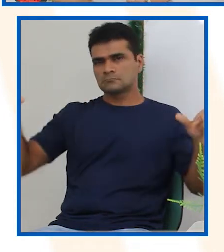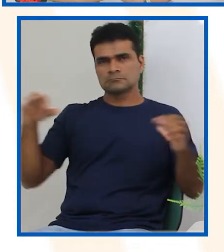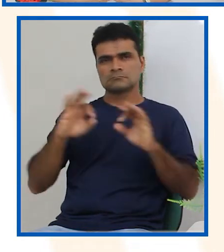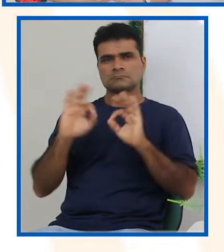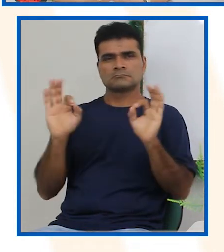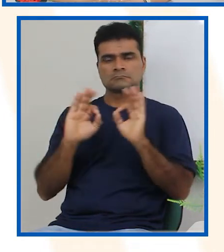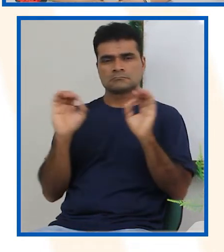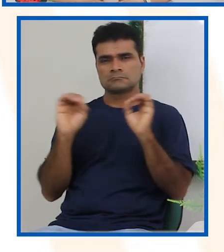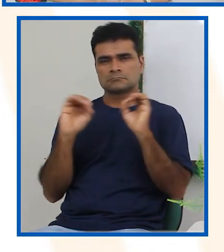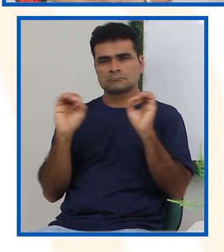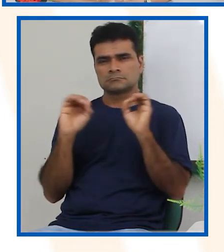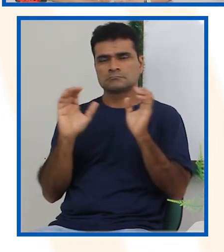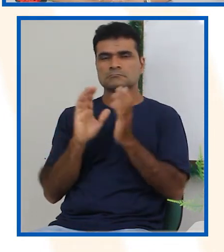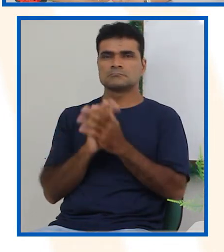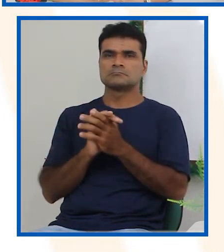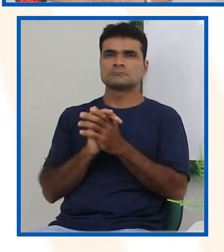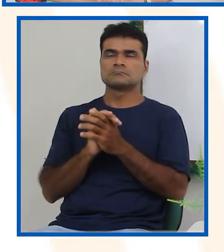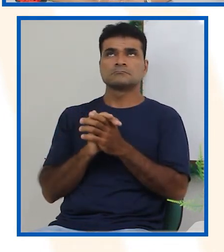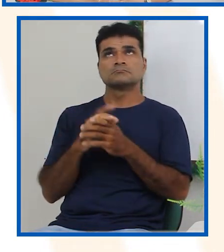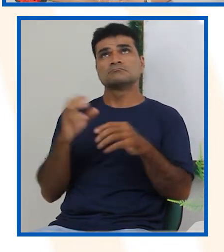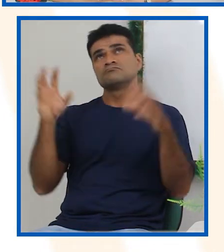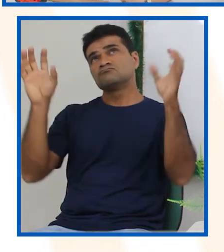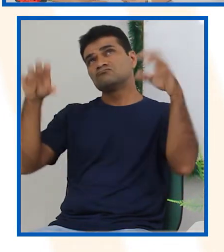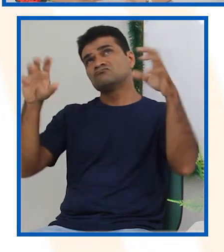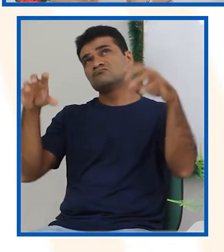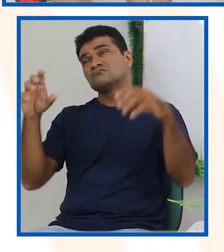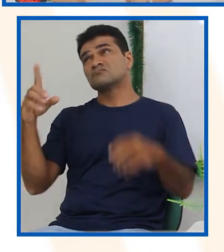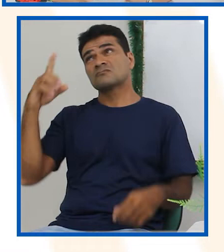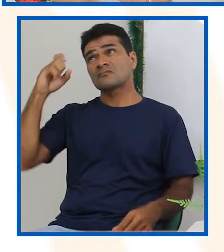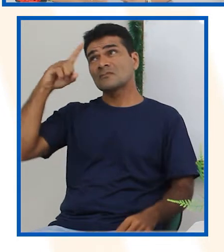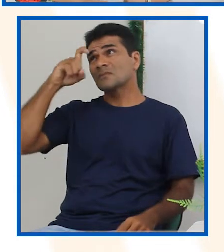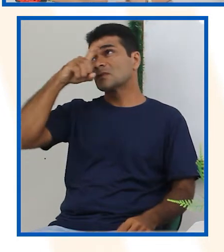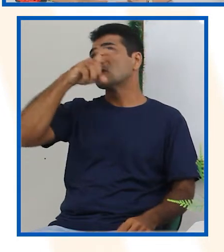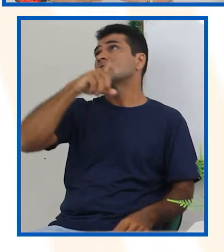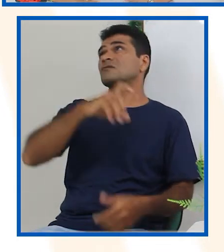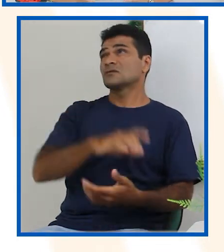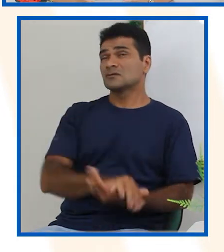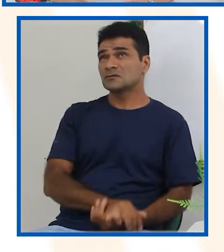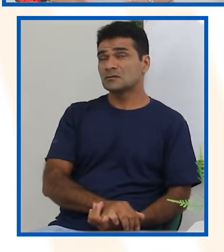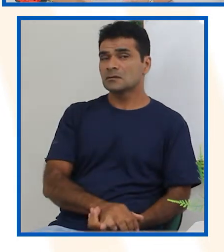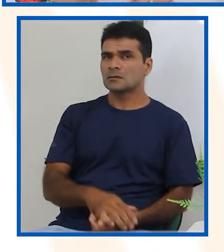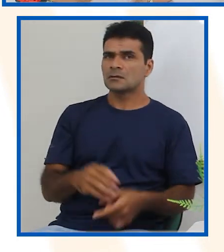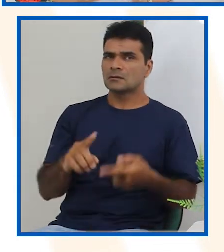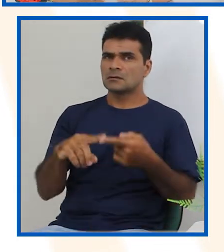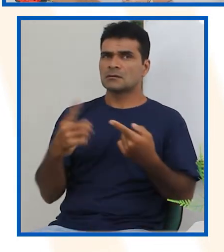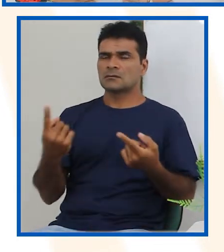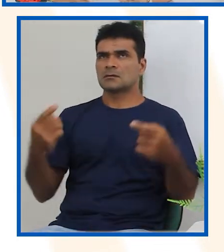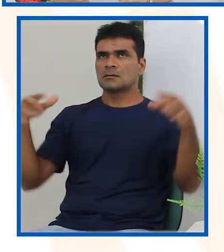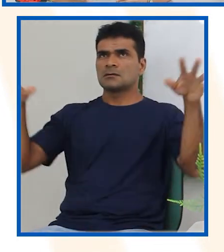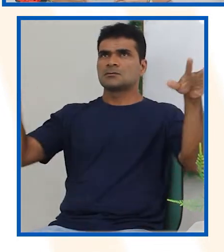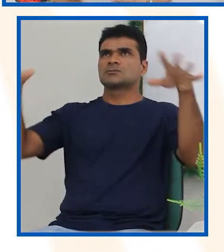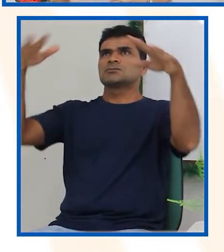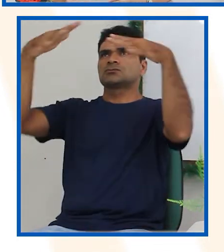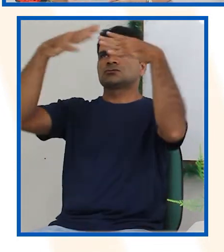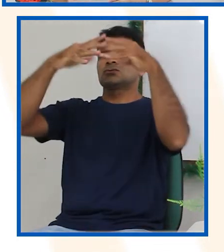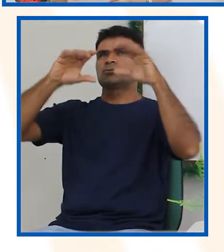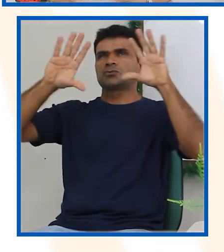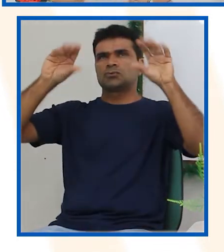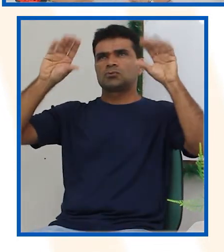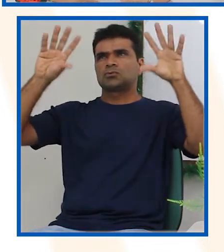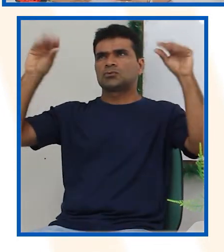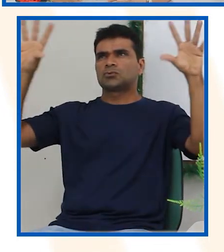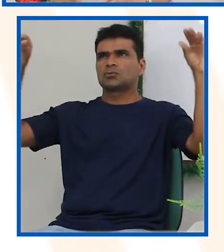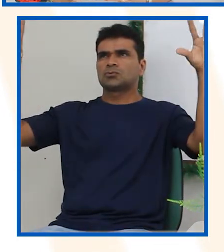Mas, se gente tem o dia estar nublado, com nuvens carregadas, provavelmente,